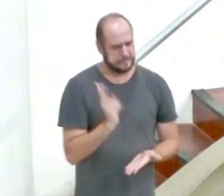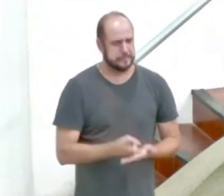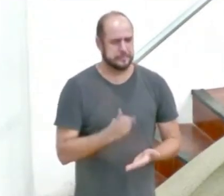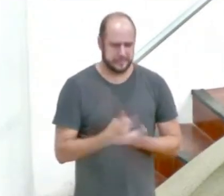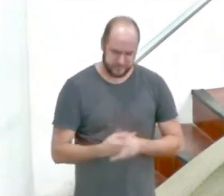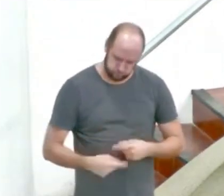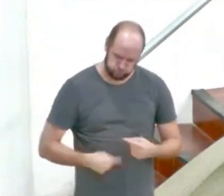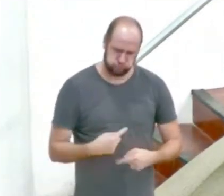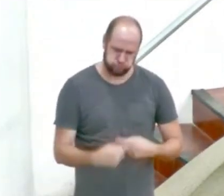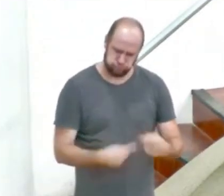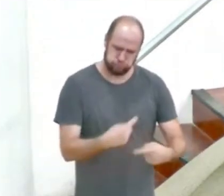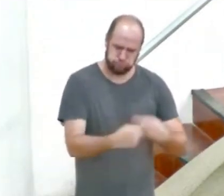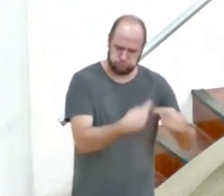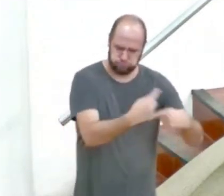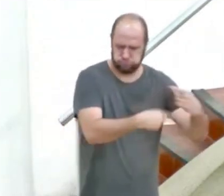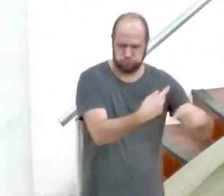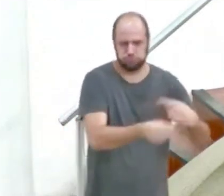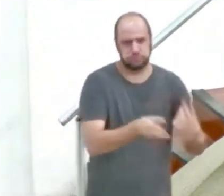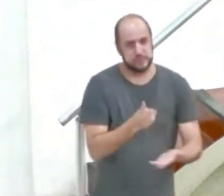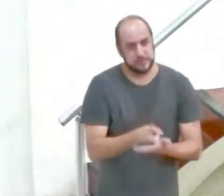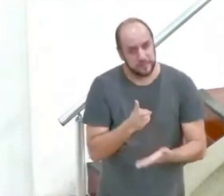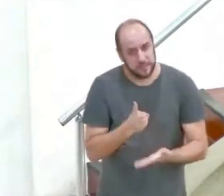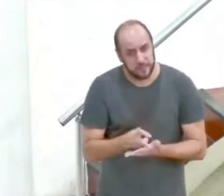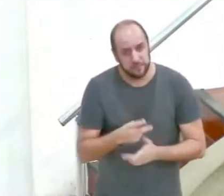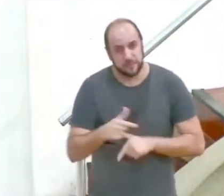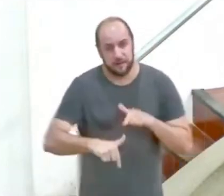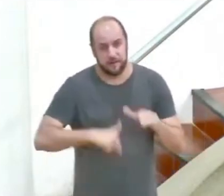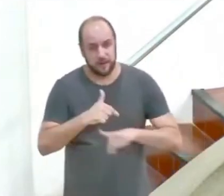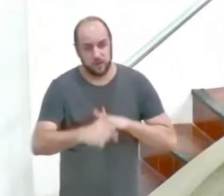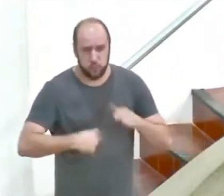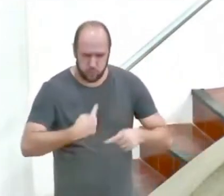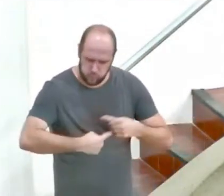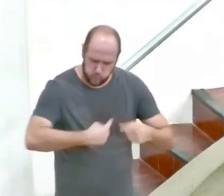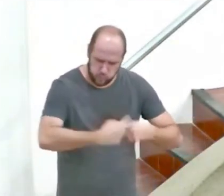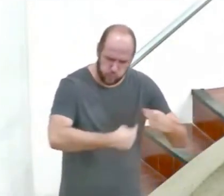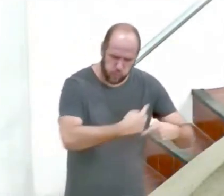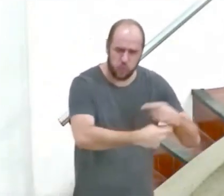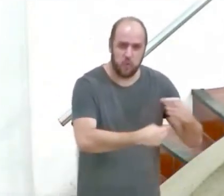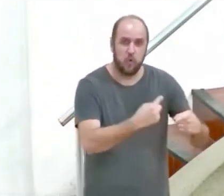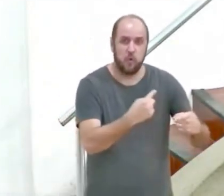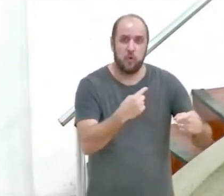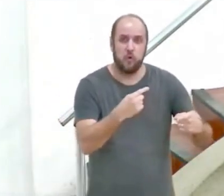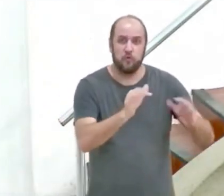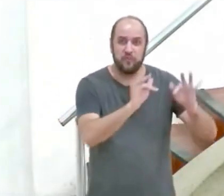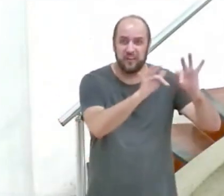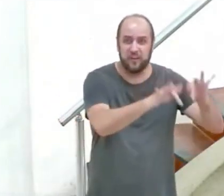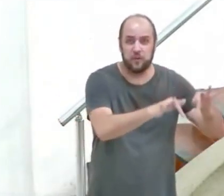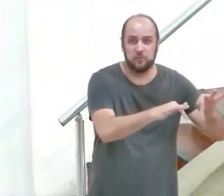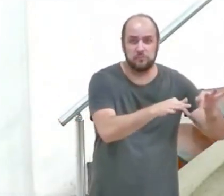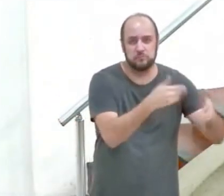é um trabalho árduo penoso e no fim das contas inútil